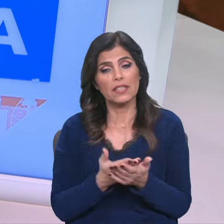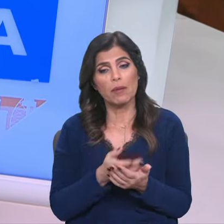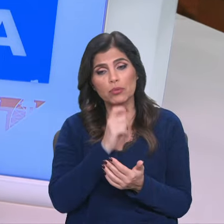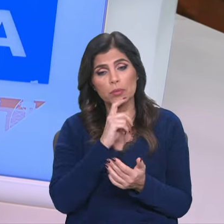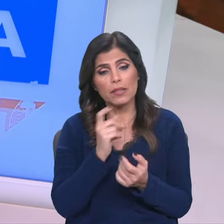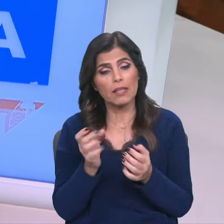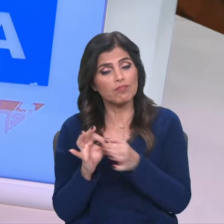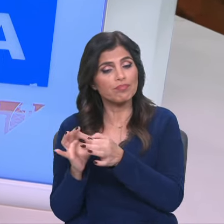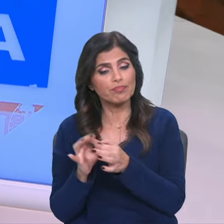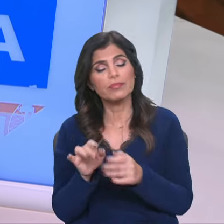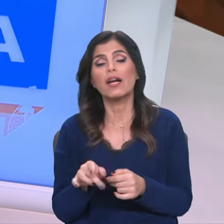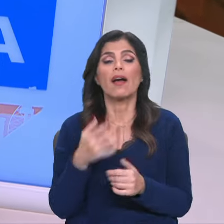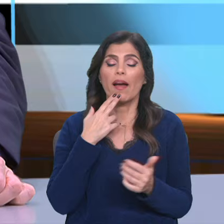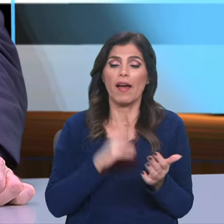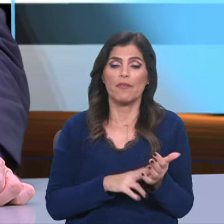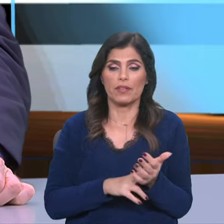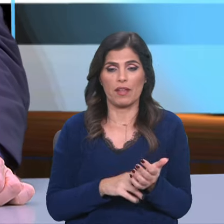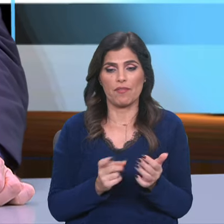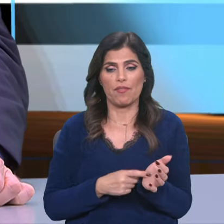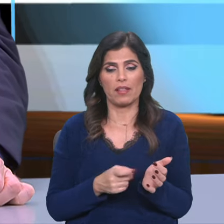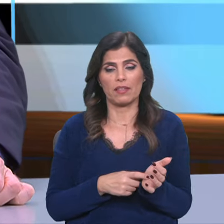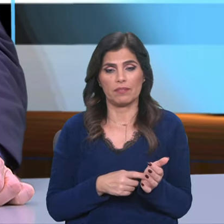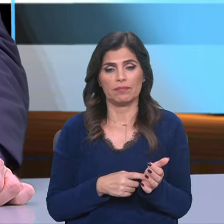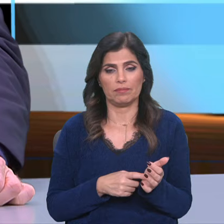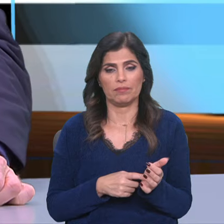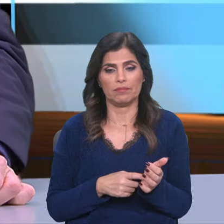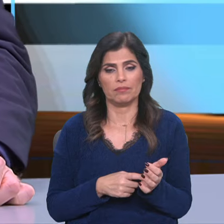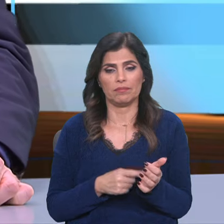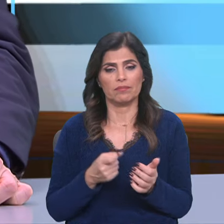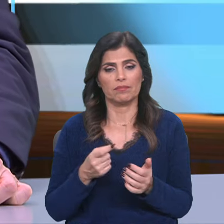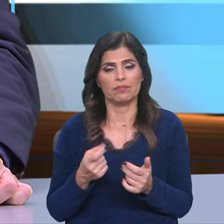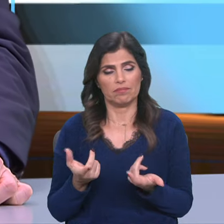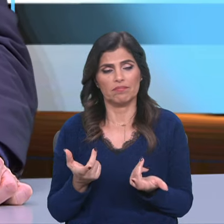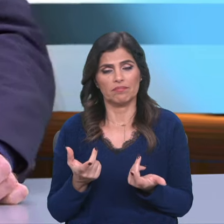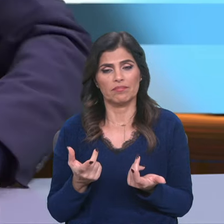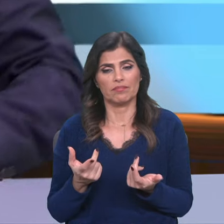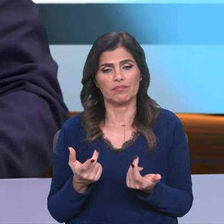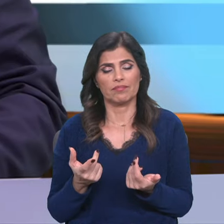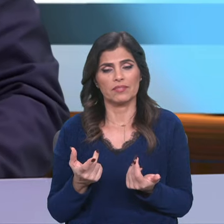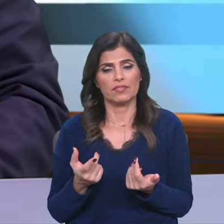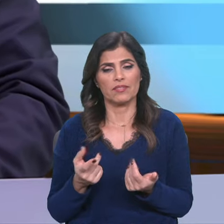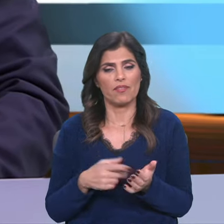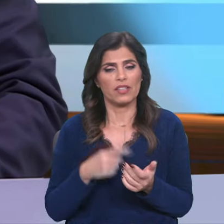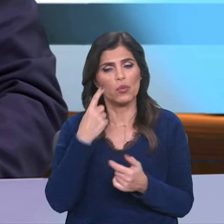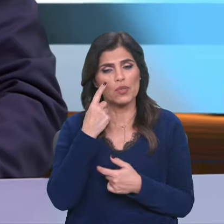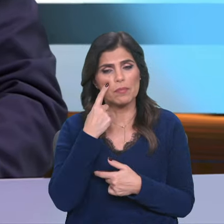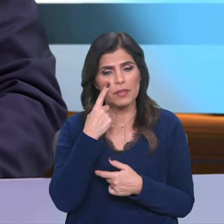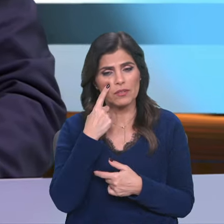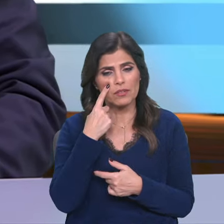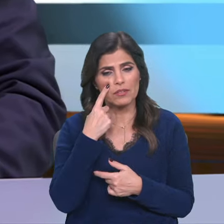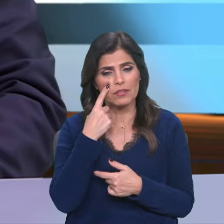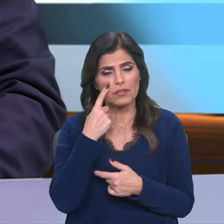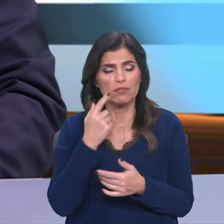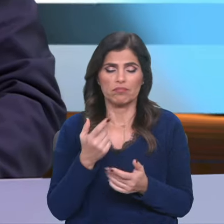É verdade, realmente há uma carência muito grande, há um déficit de conhecimento da